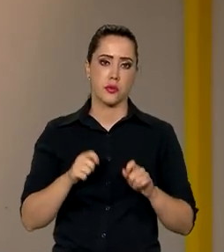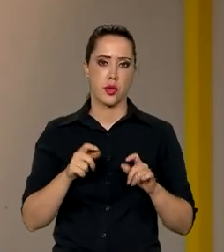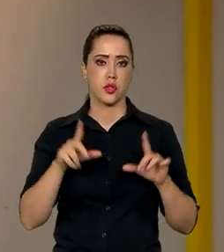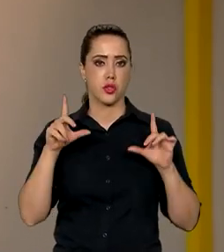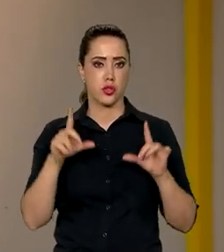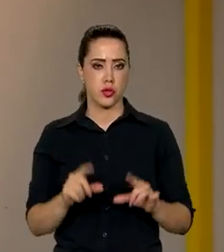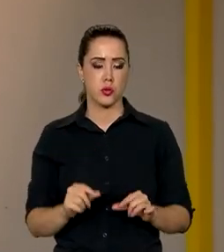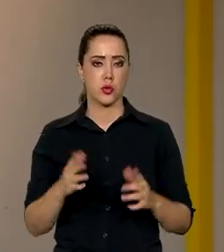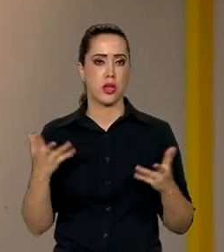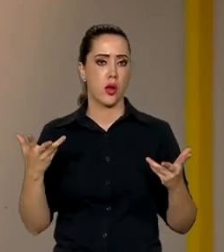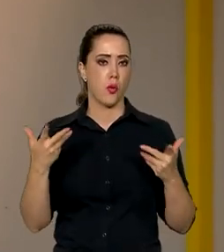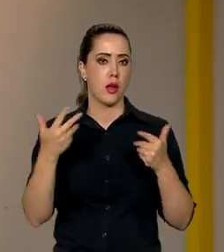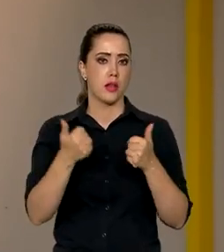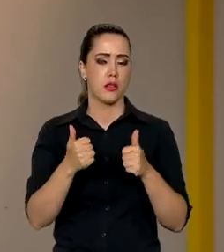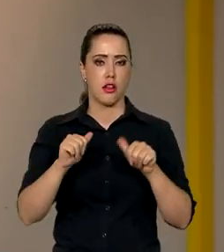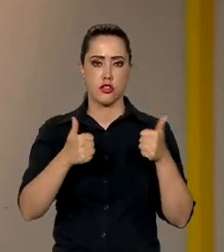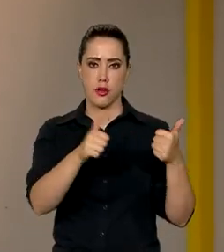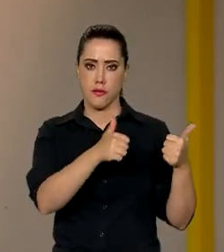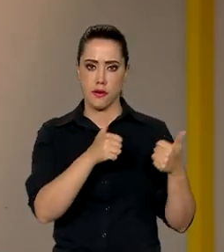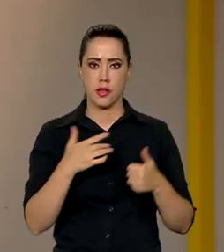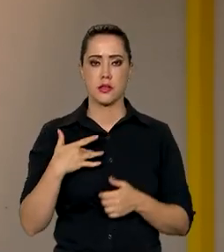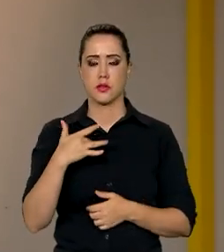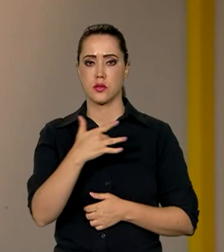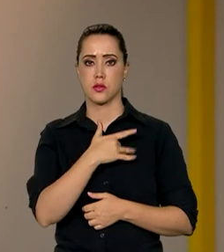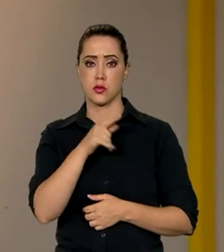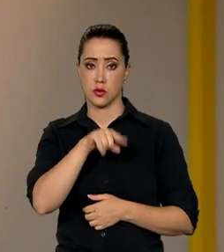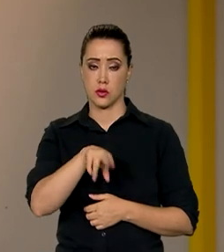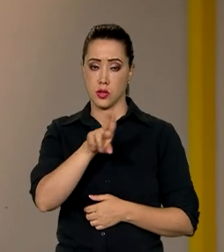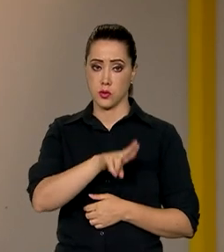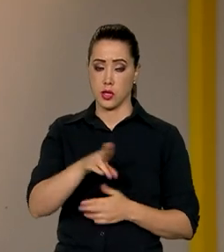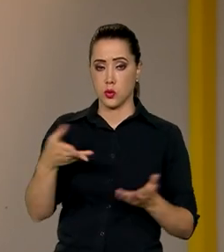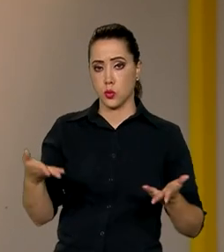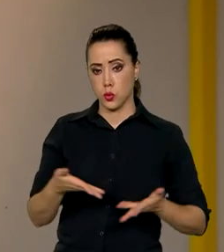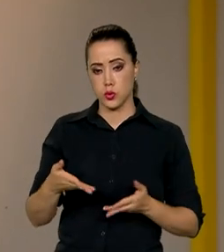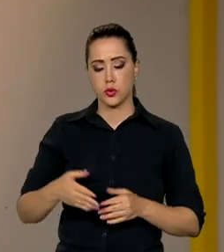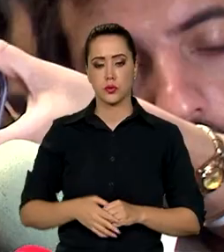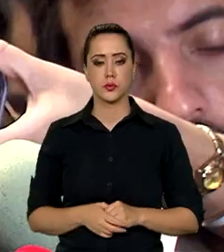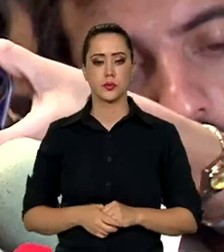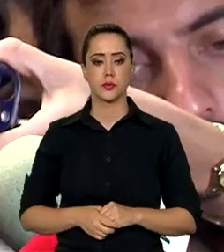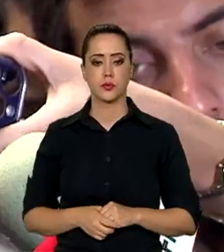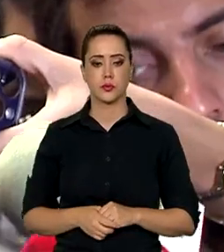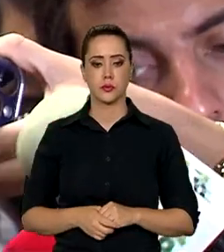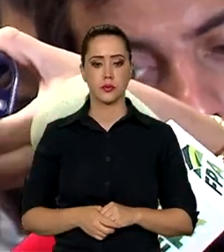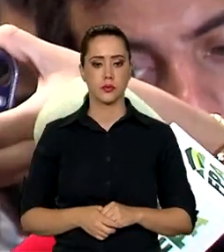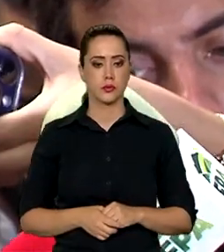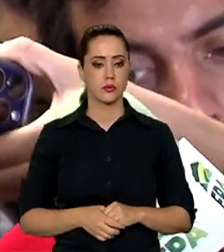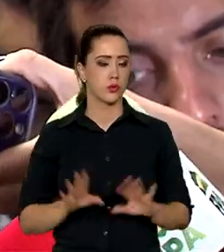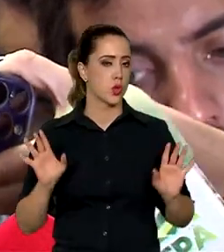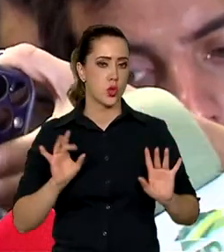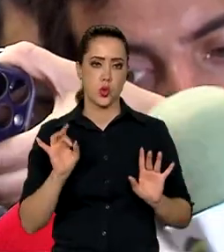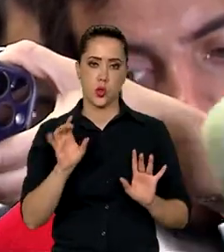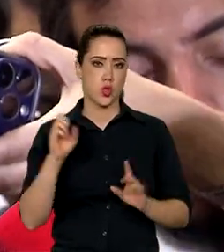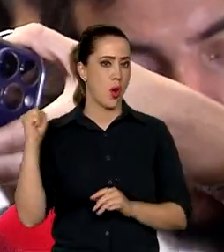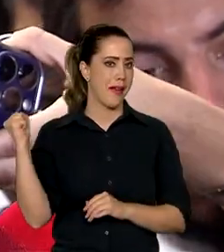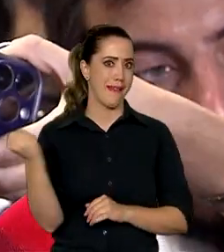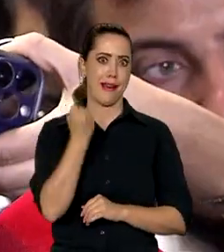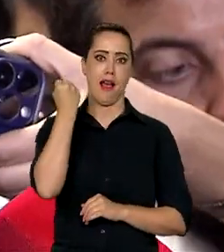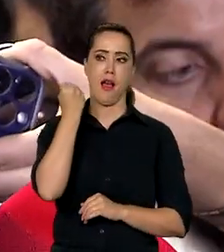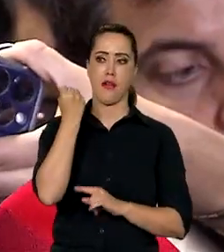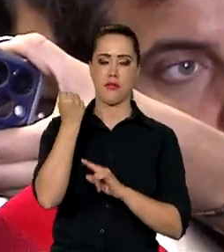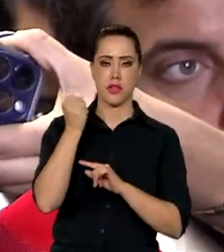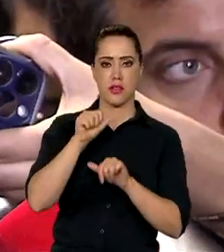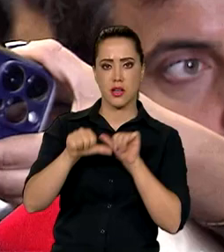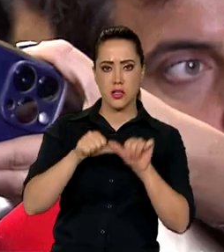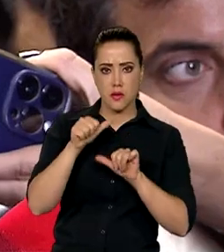queda na qualidade e nos parâmetros de saúde que são adotados atualmente. Não é só gravíssimo o fato de você